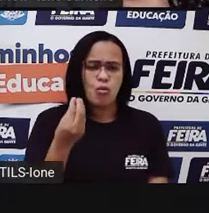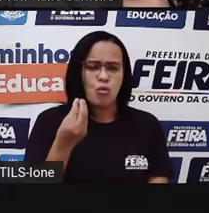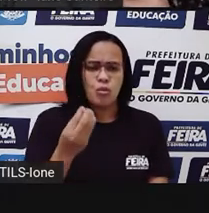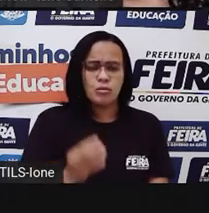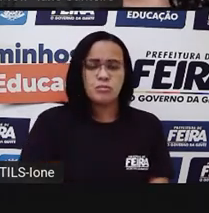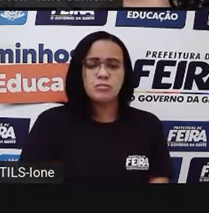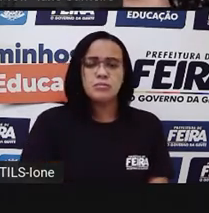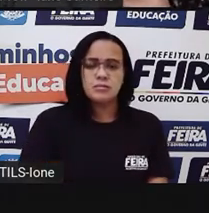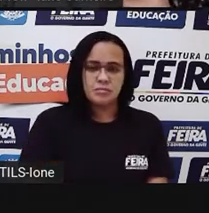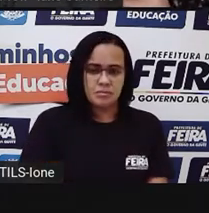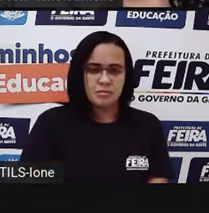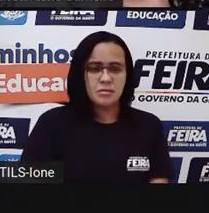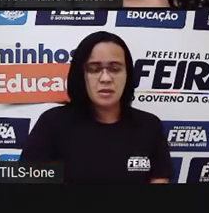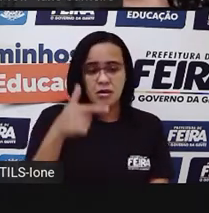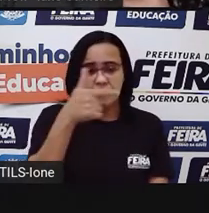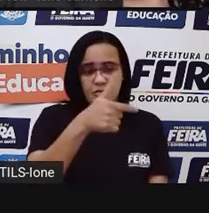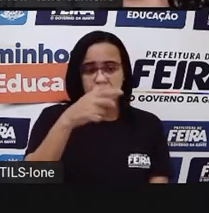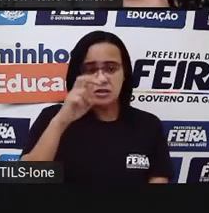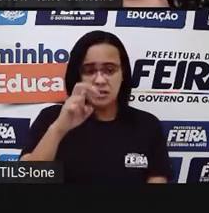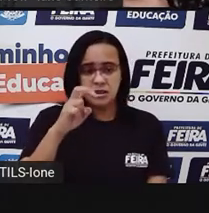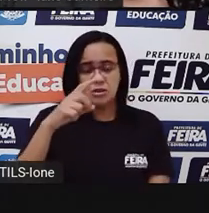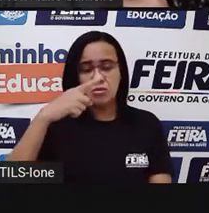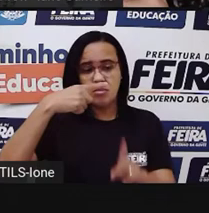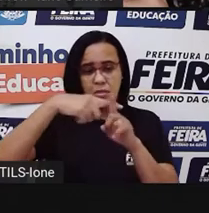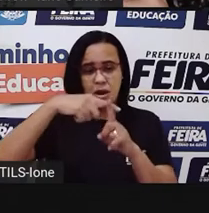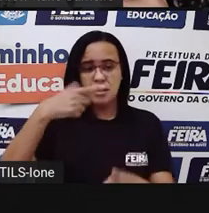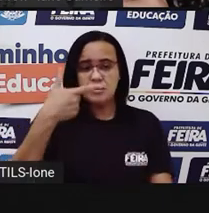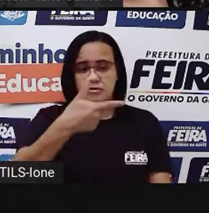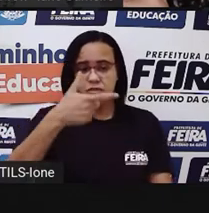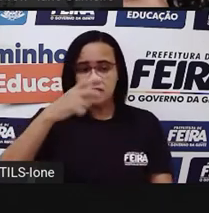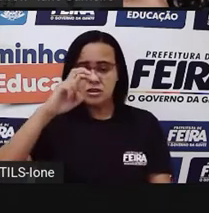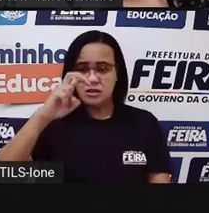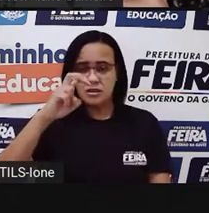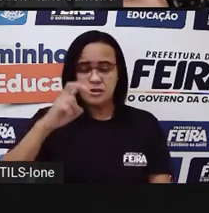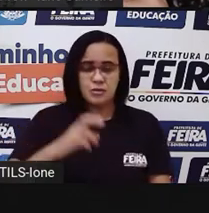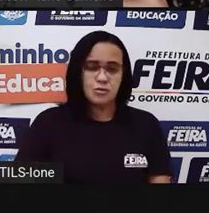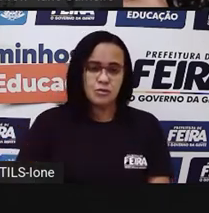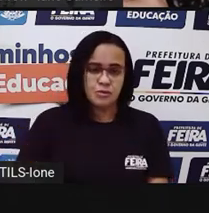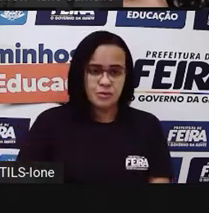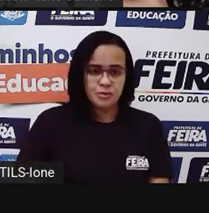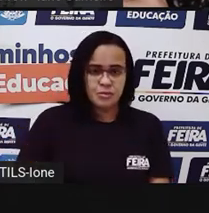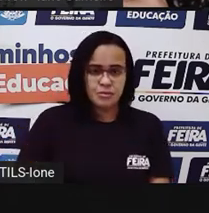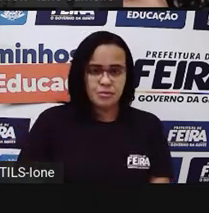25 mais 25. Vou botar aqui, ó. Aqui do ladinho.